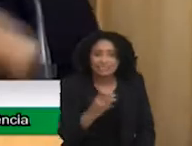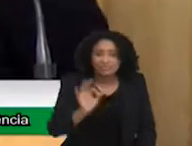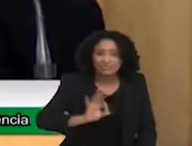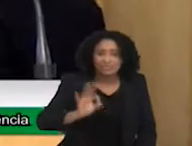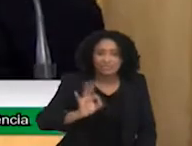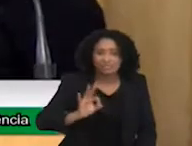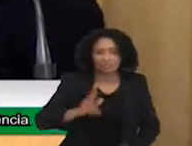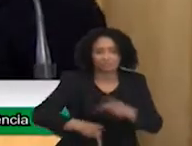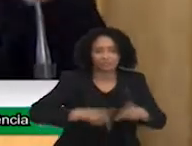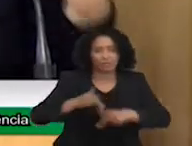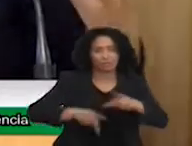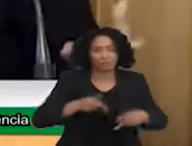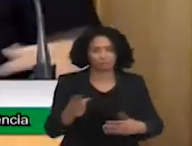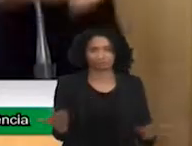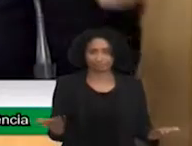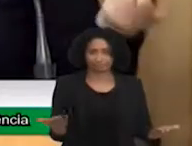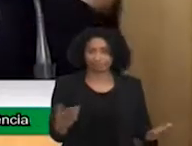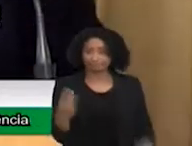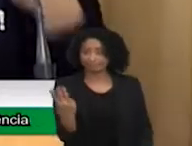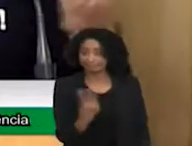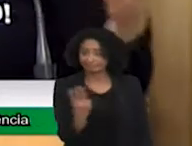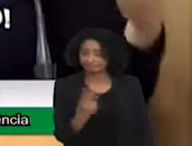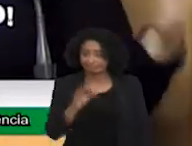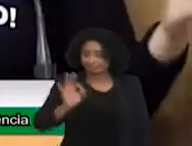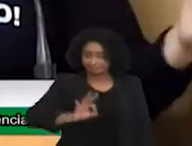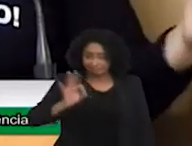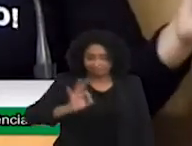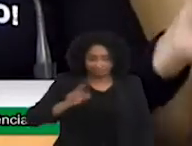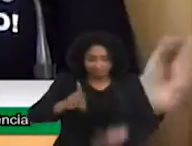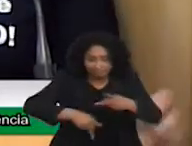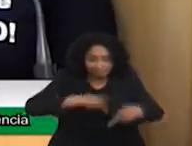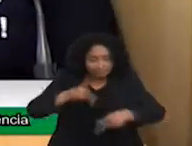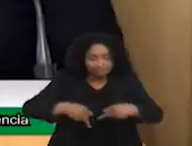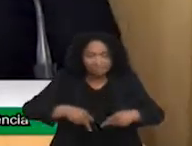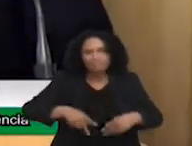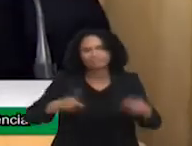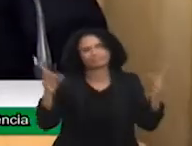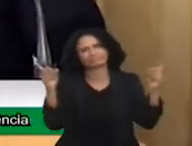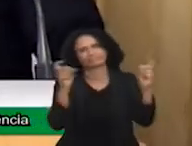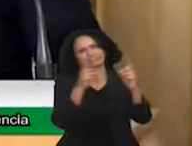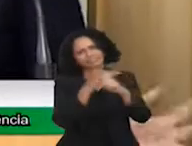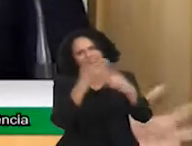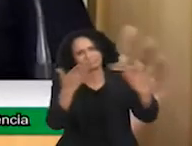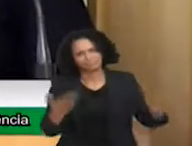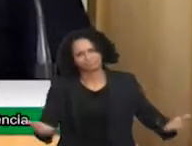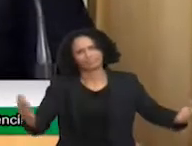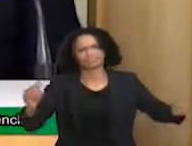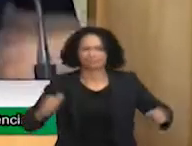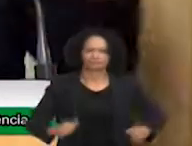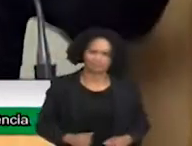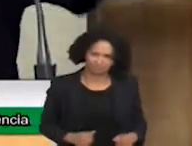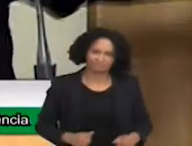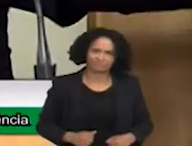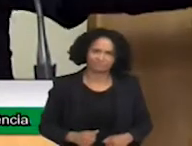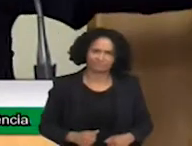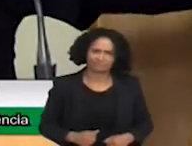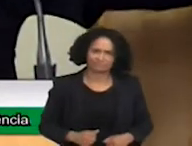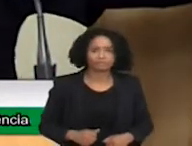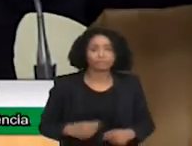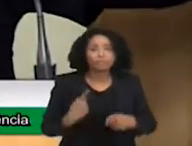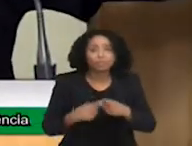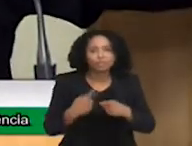Então, por que no Brasil é tão difícil cumprir as leis que são biopsicos sociais? Por causa disso. Porque eu tenho uma visão